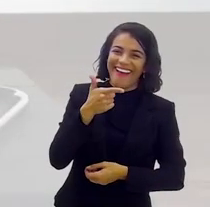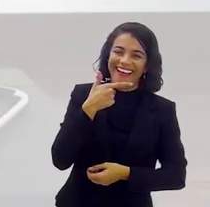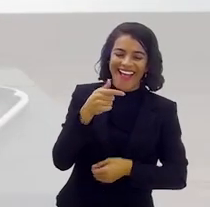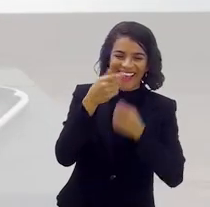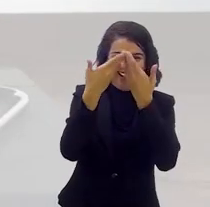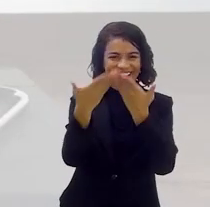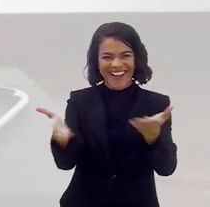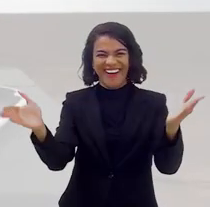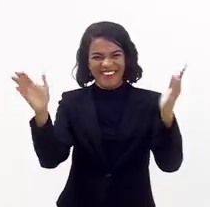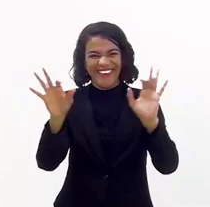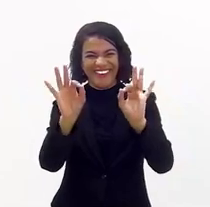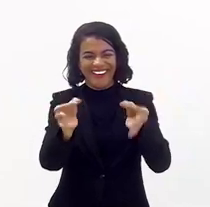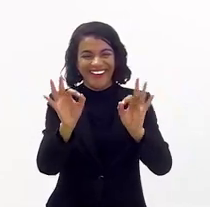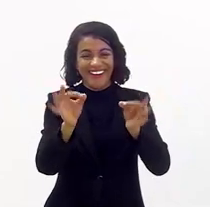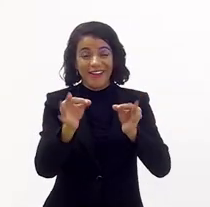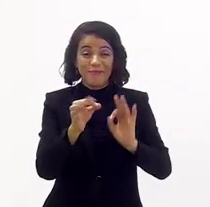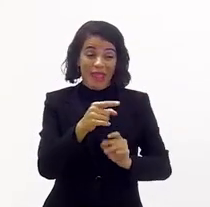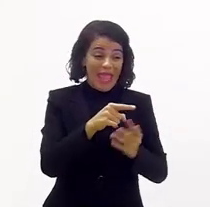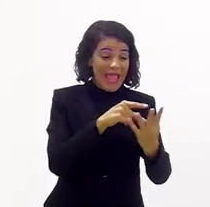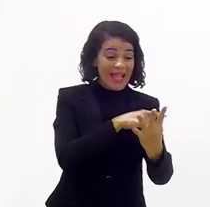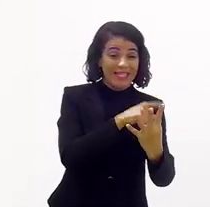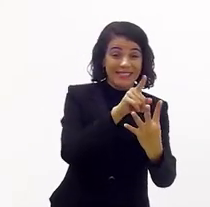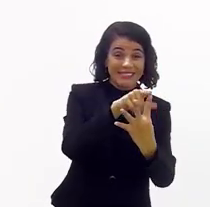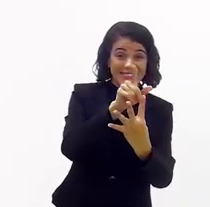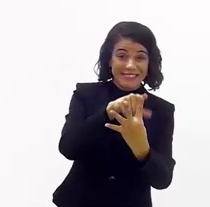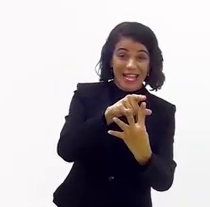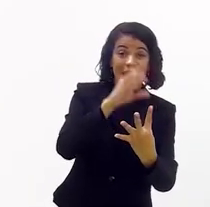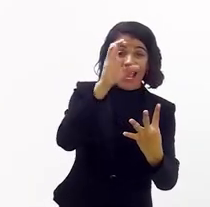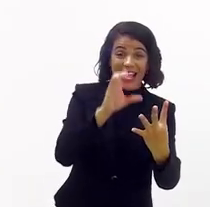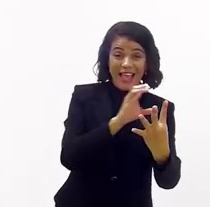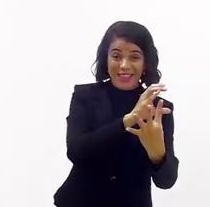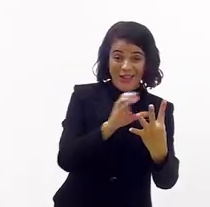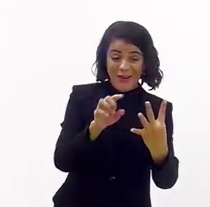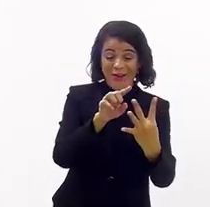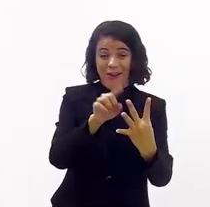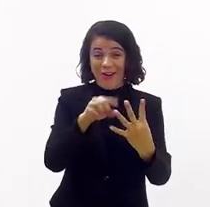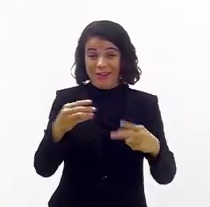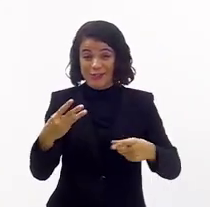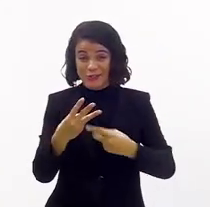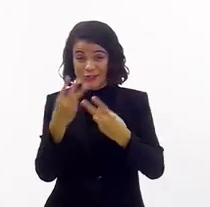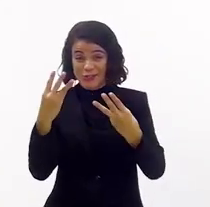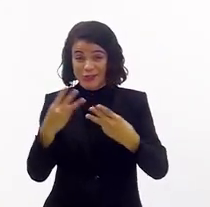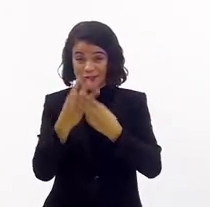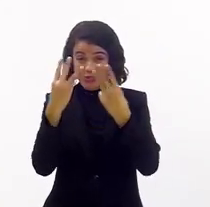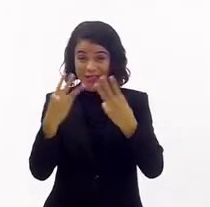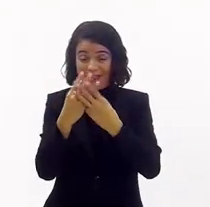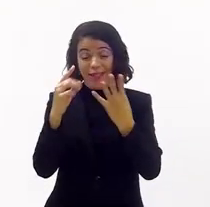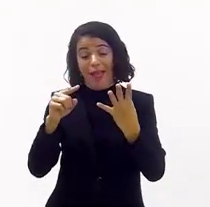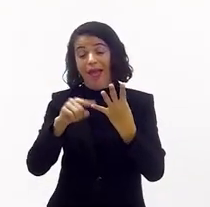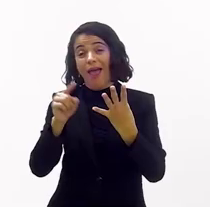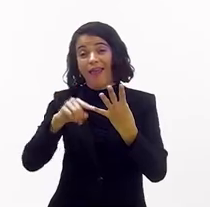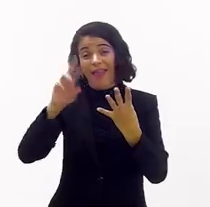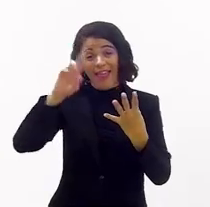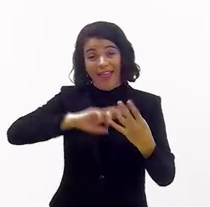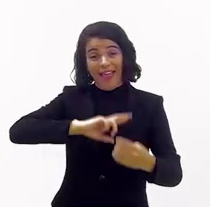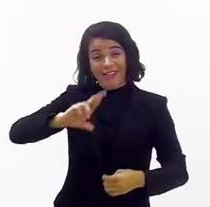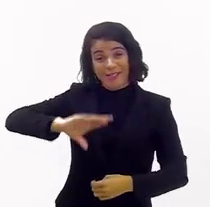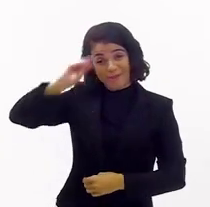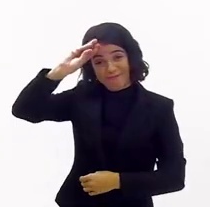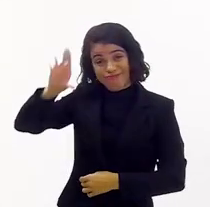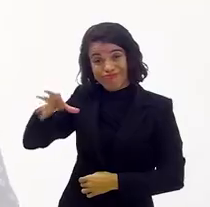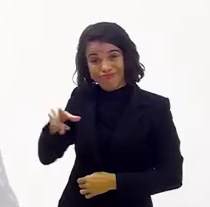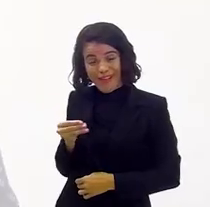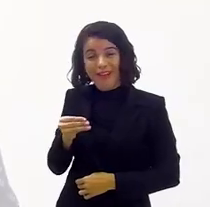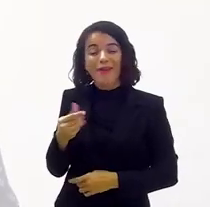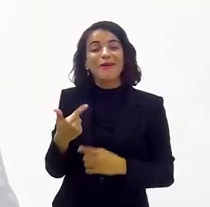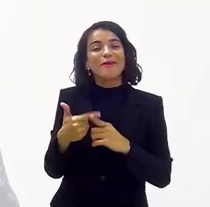Aí, ele ampliou. Ele passou pela Igreja Católica, pelo judaísmo, chegou em matrizes africanas.